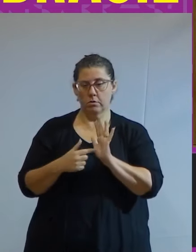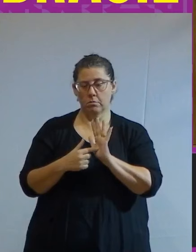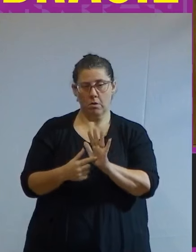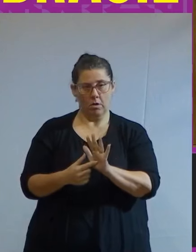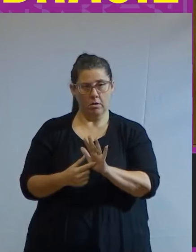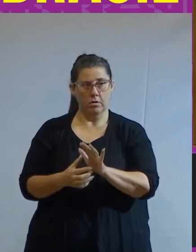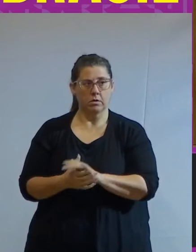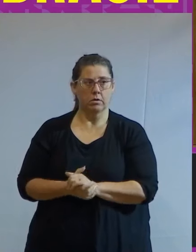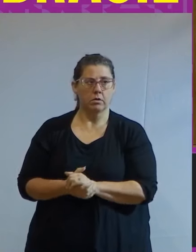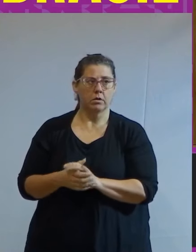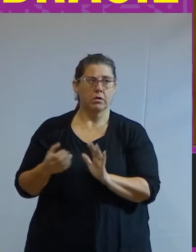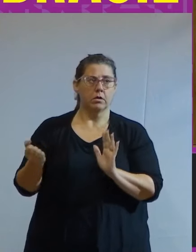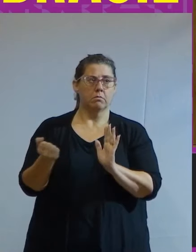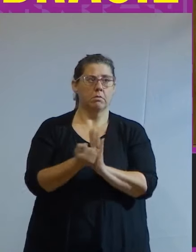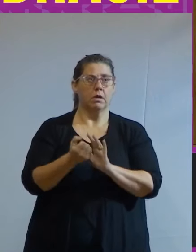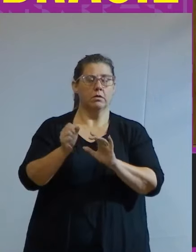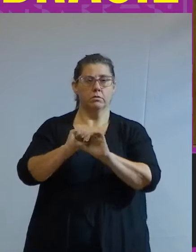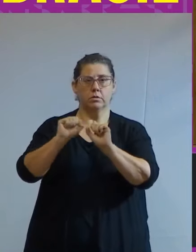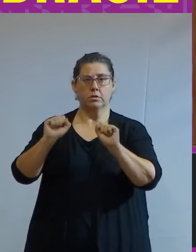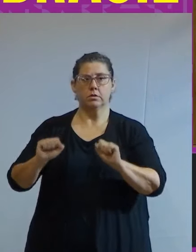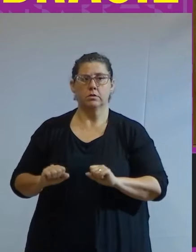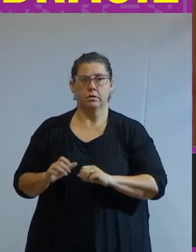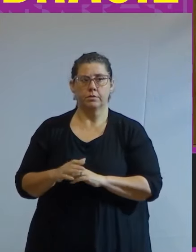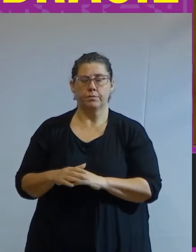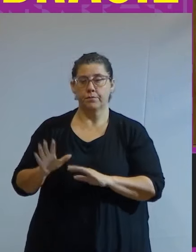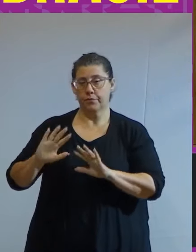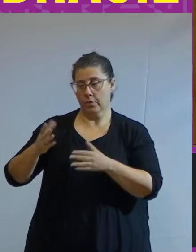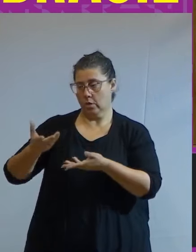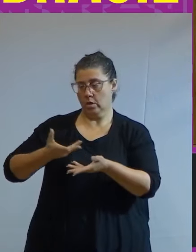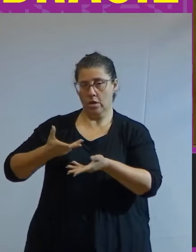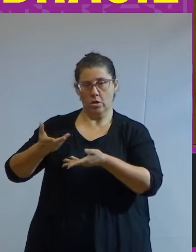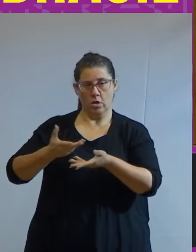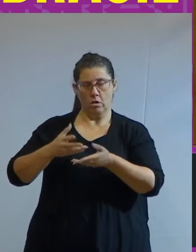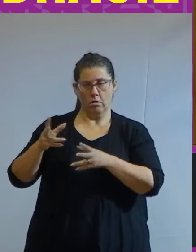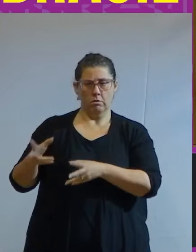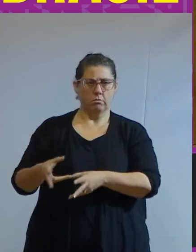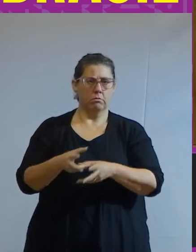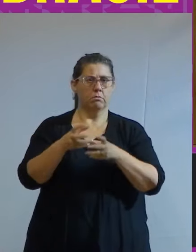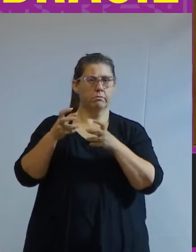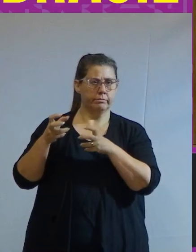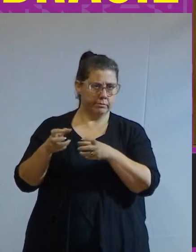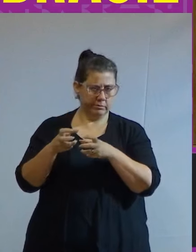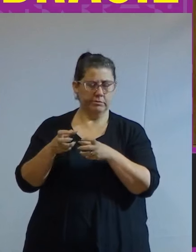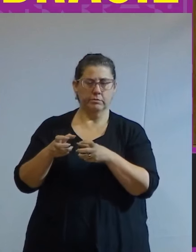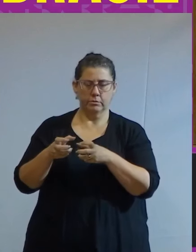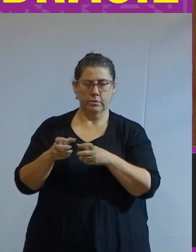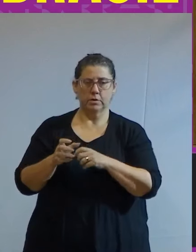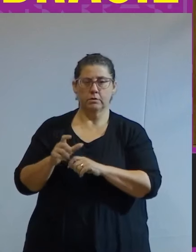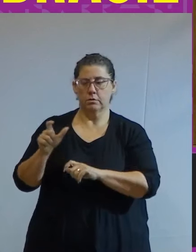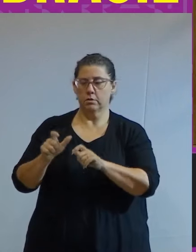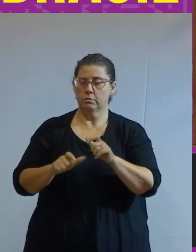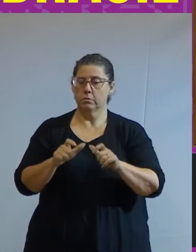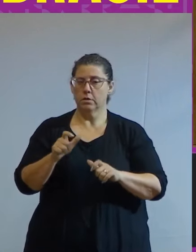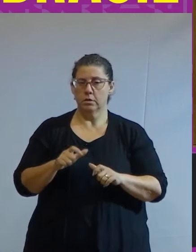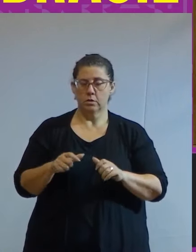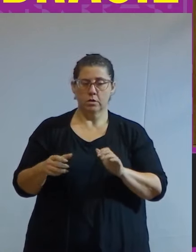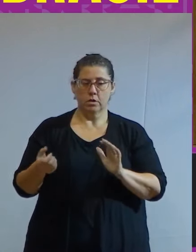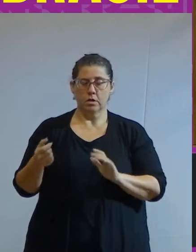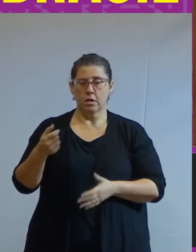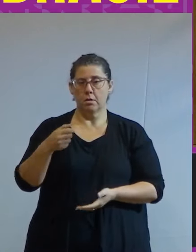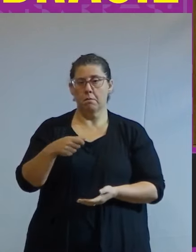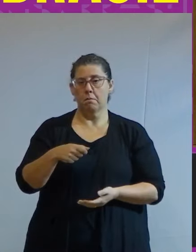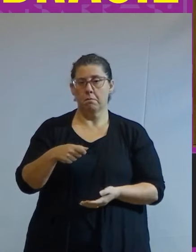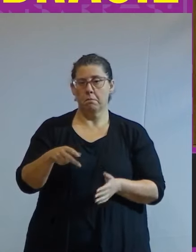essência que marca o sistema na troca ao reconhecimento mútuo dos agentes enquanto proprietários